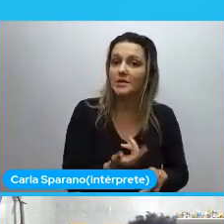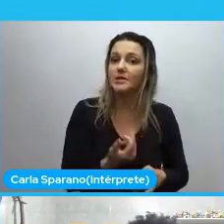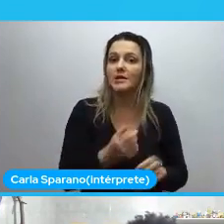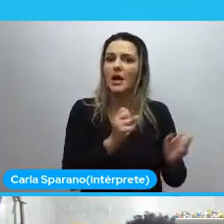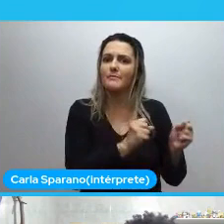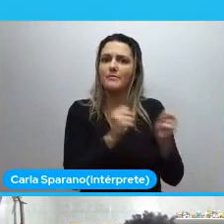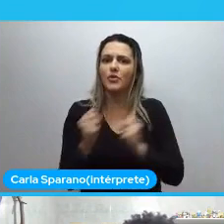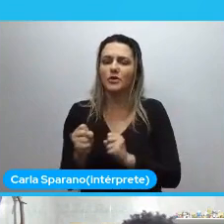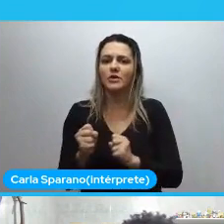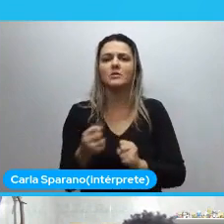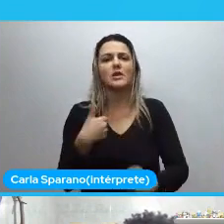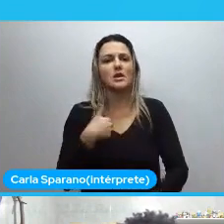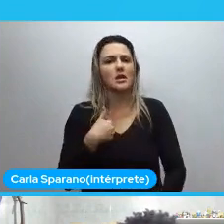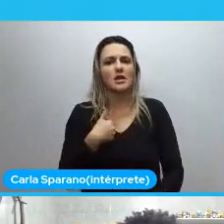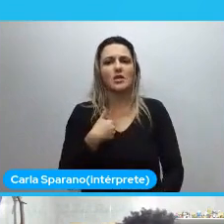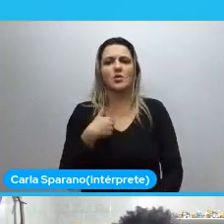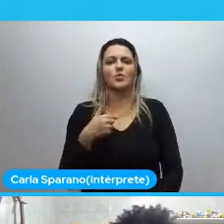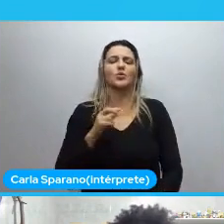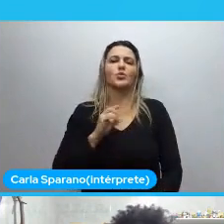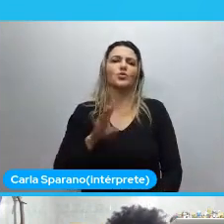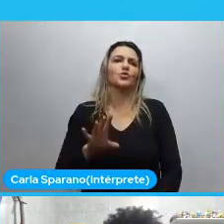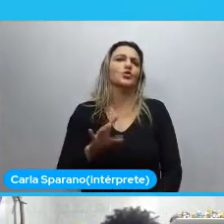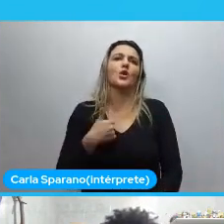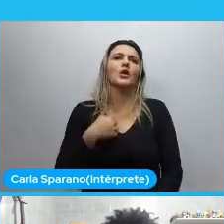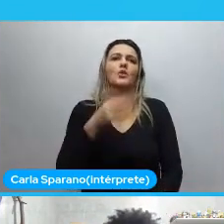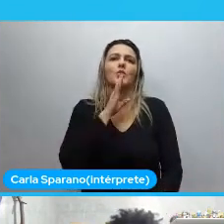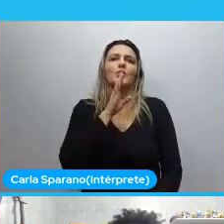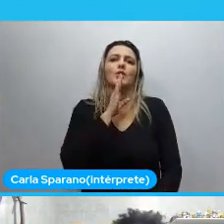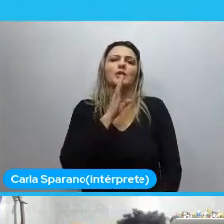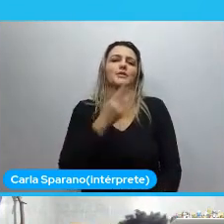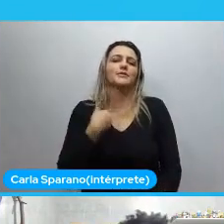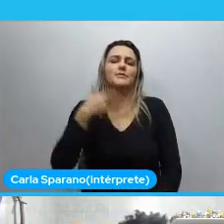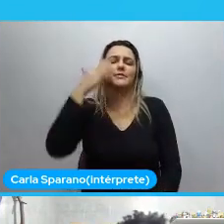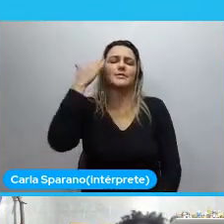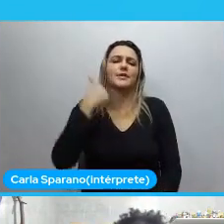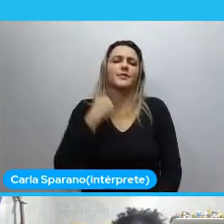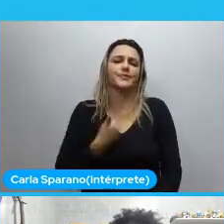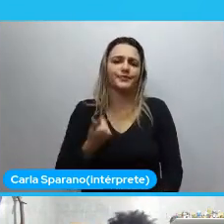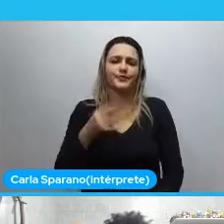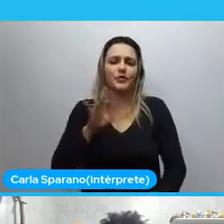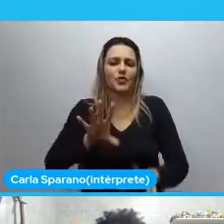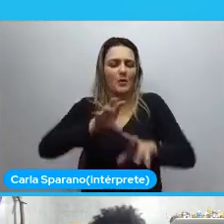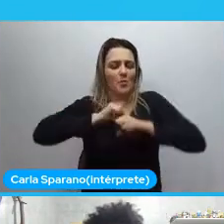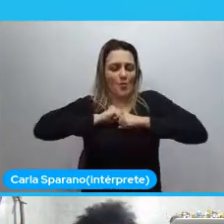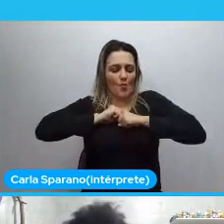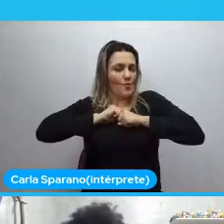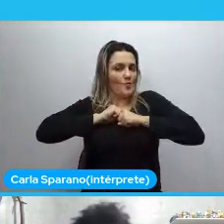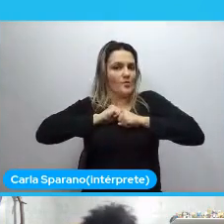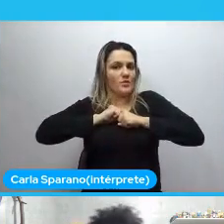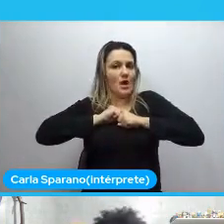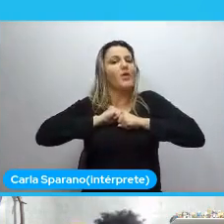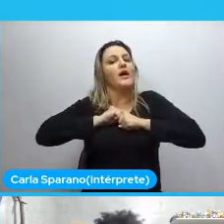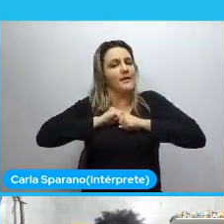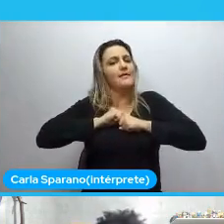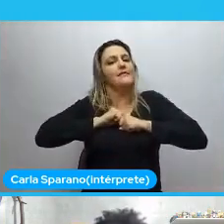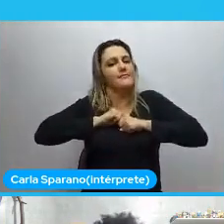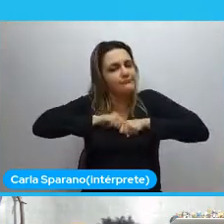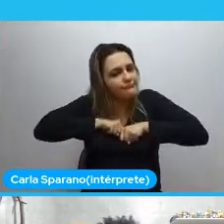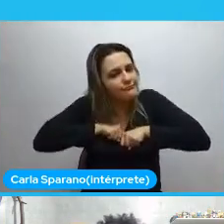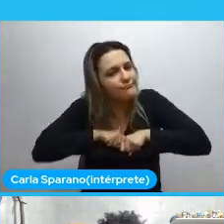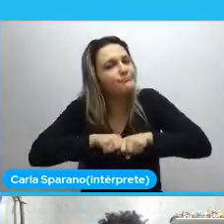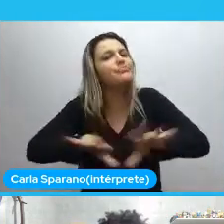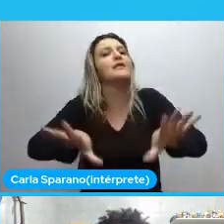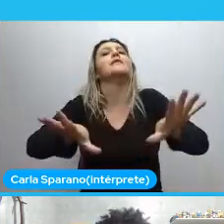empoderamento. Quando eu. Não apenas. Aquilo que eu conheço. Aquilo que eu sei. Não apenas fica comigo. Mas quando eu faço coletivo. E